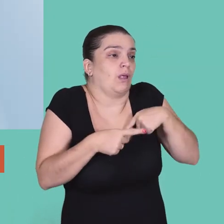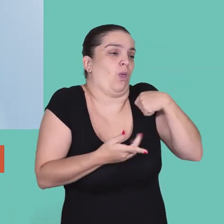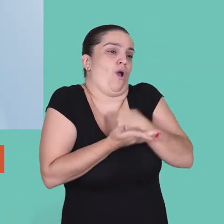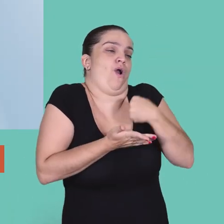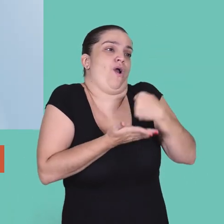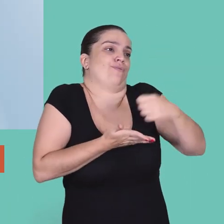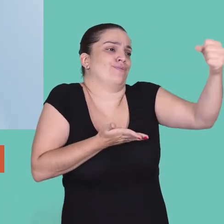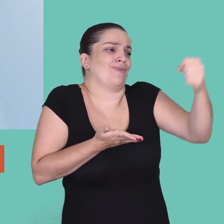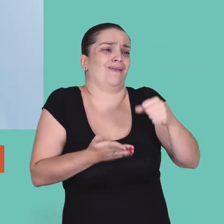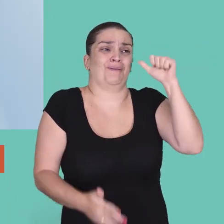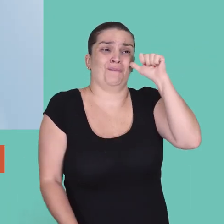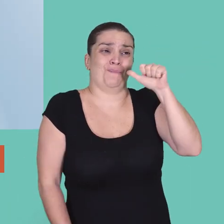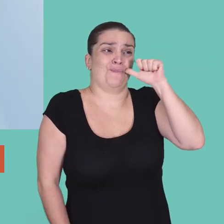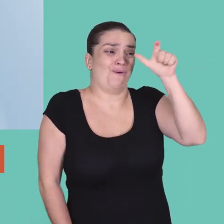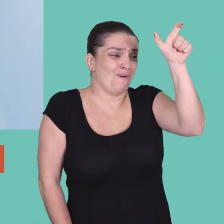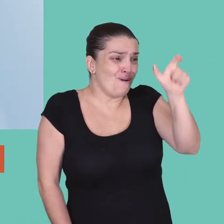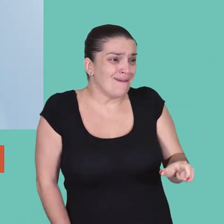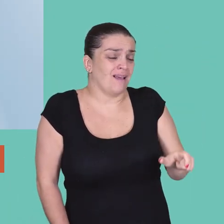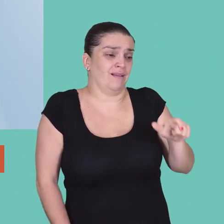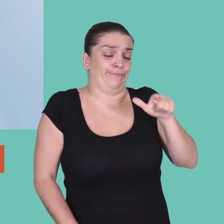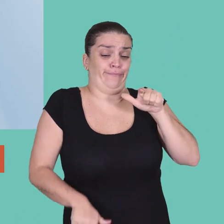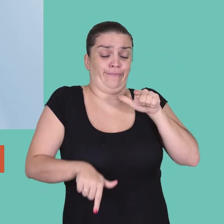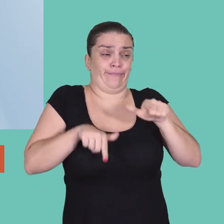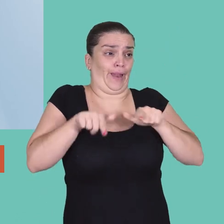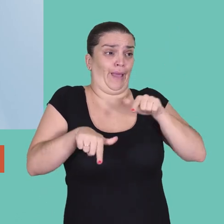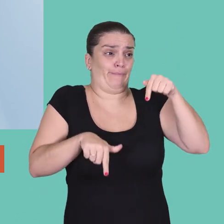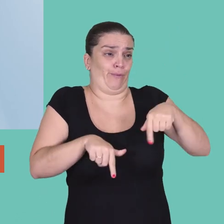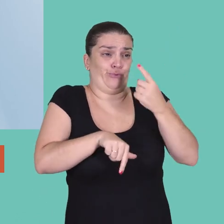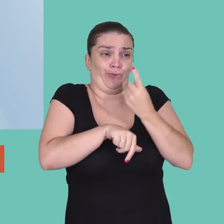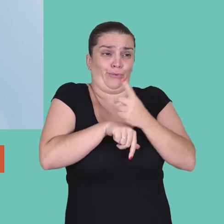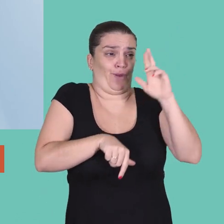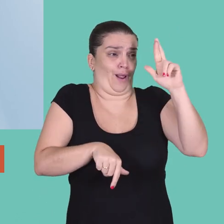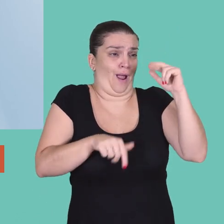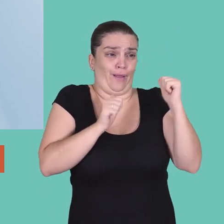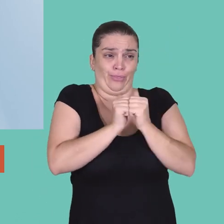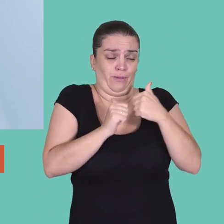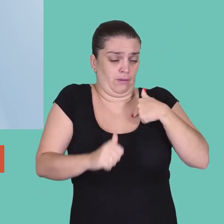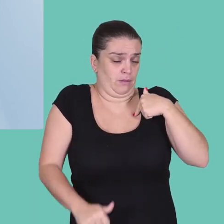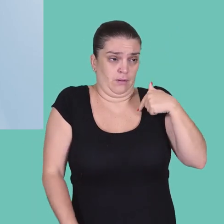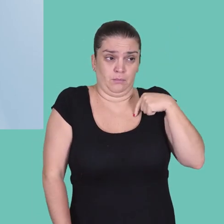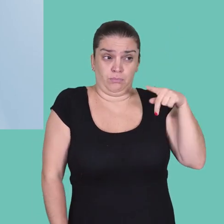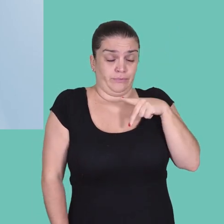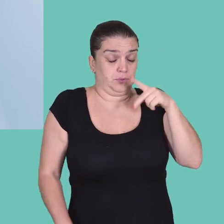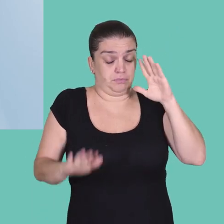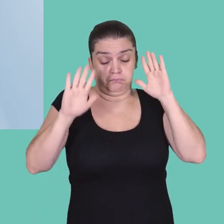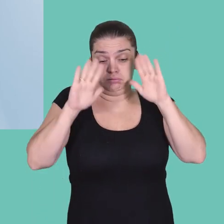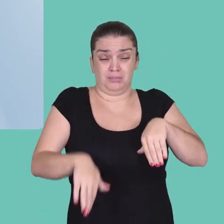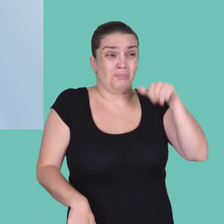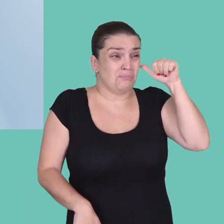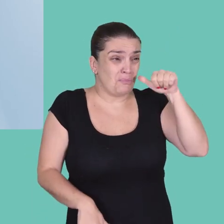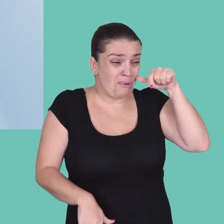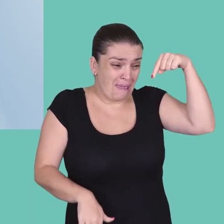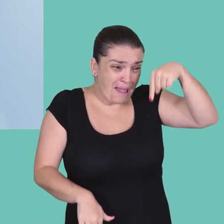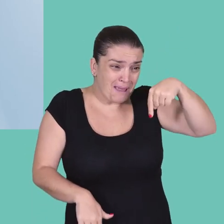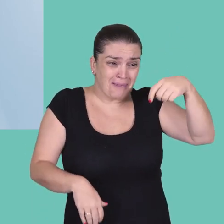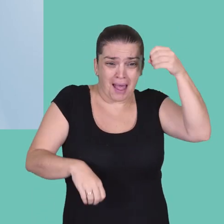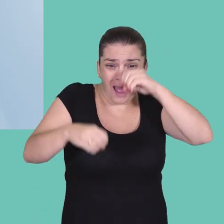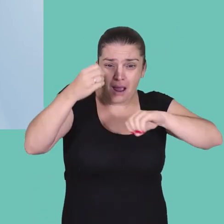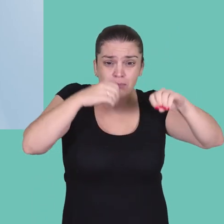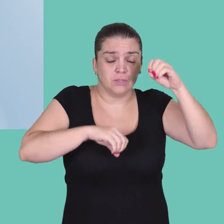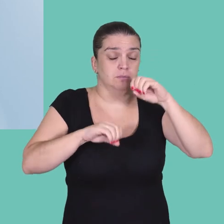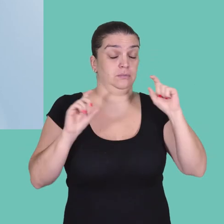contraté a esta chica para fazer o doutorado comigo. Mujeres no